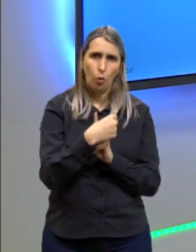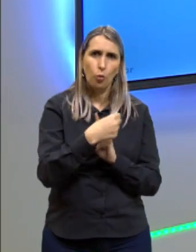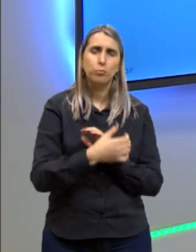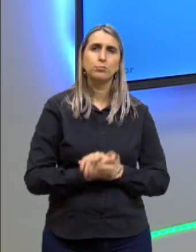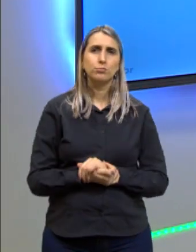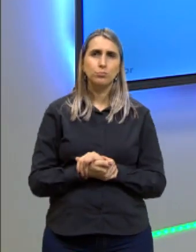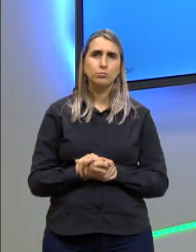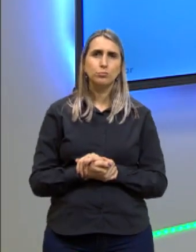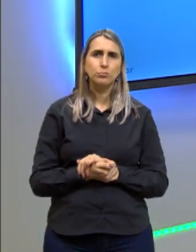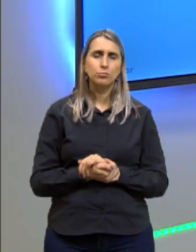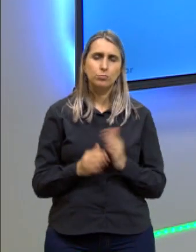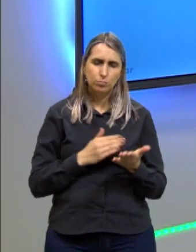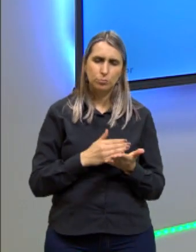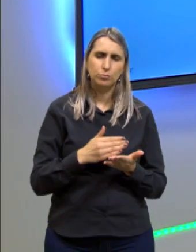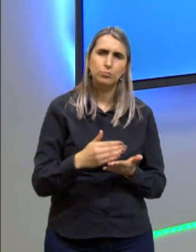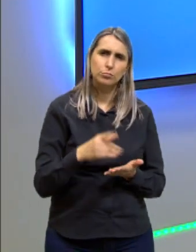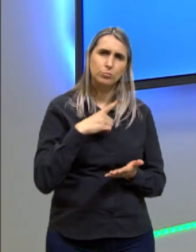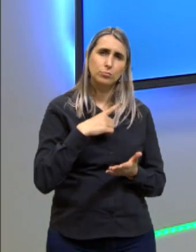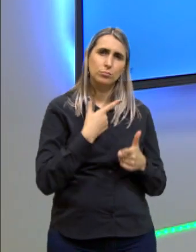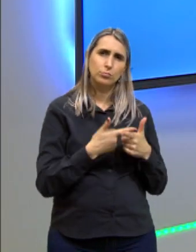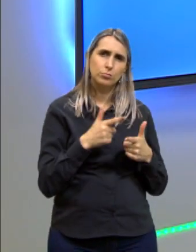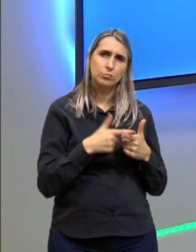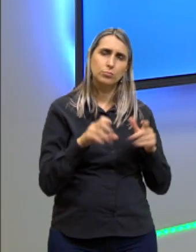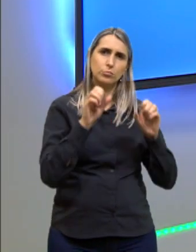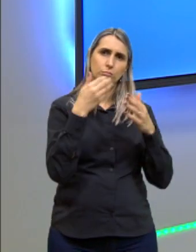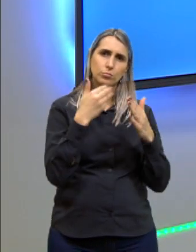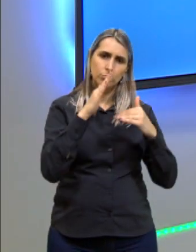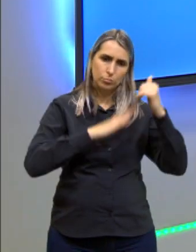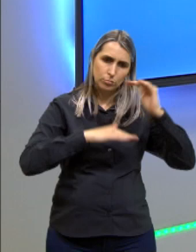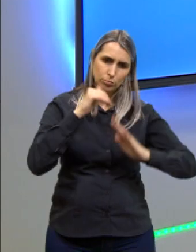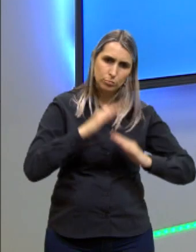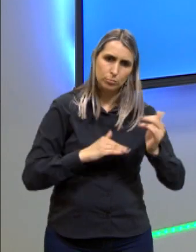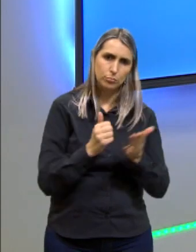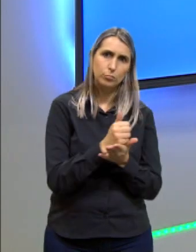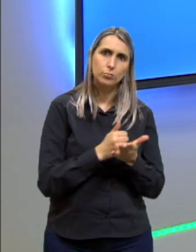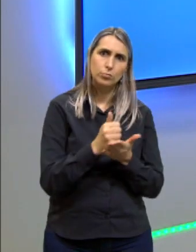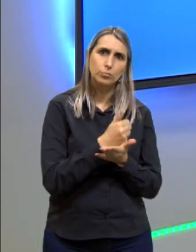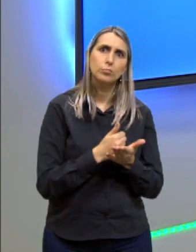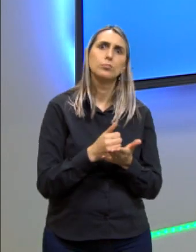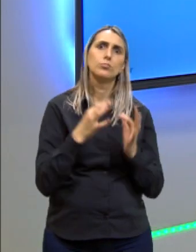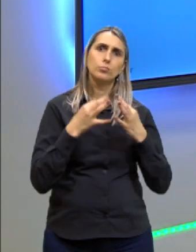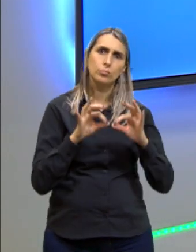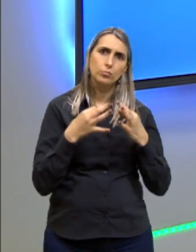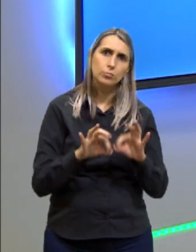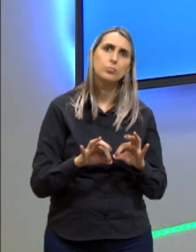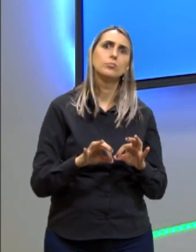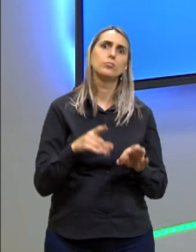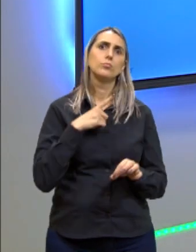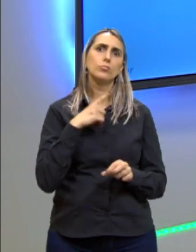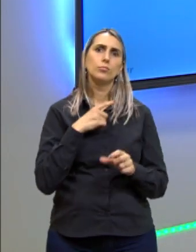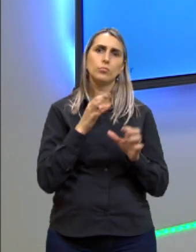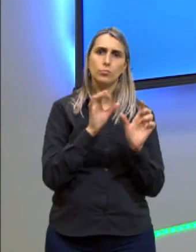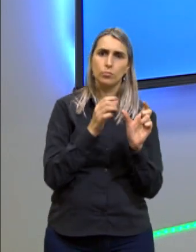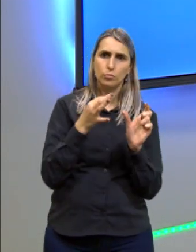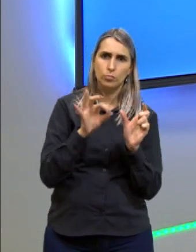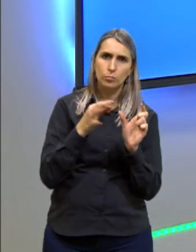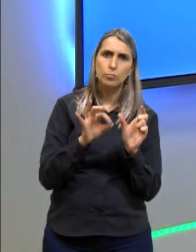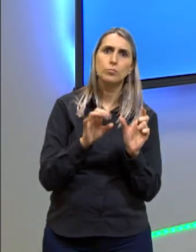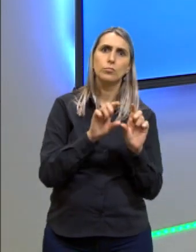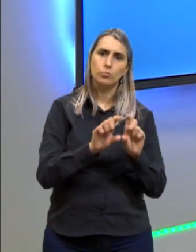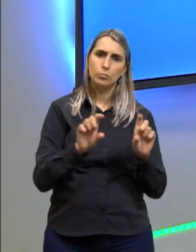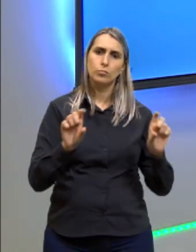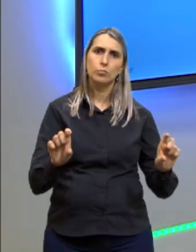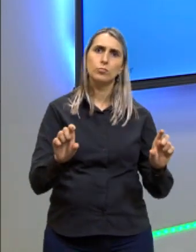claro, que essa introdução aqui, ela tem problemas de construção na base sintática, tem períodos que a gente chama de